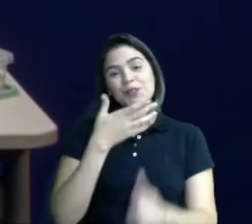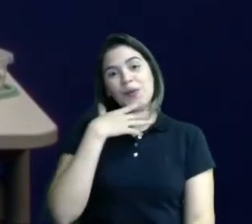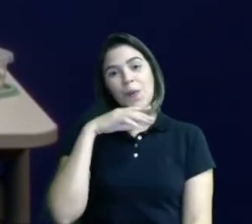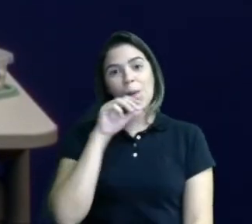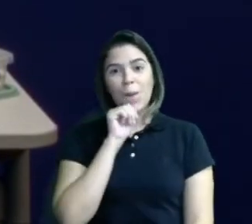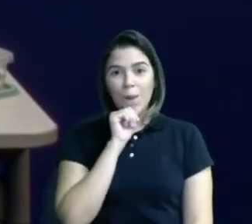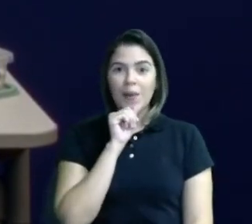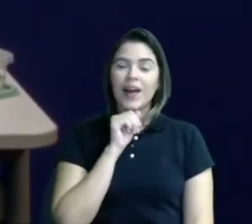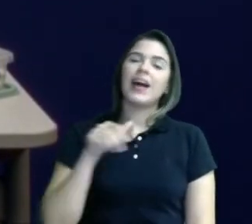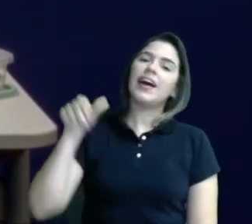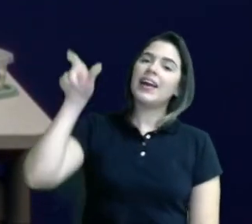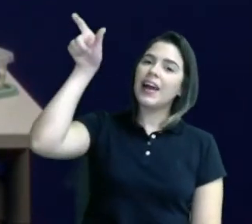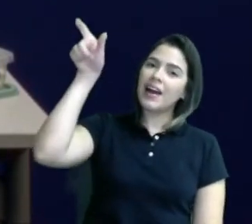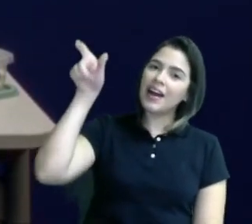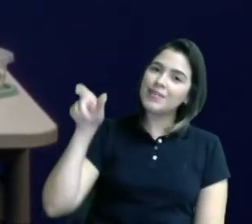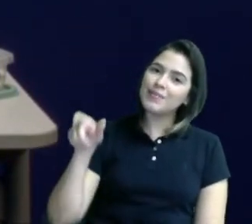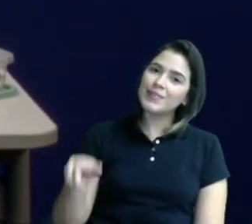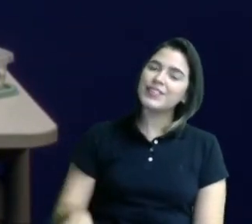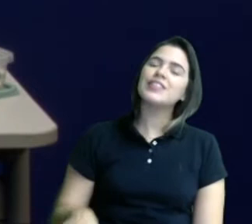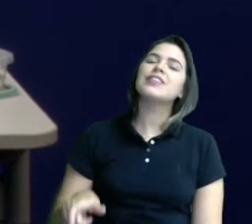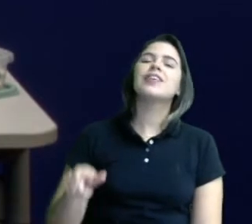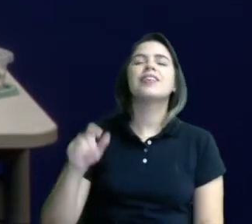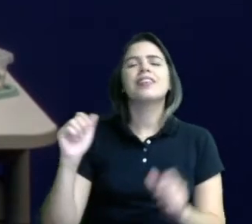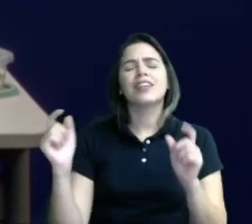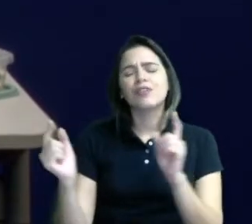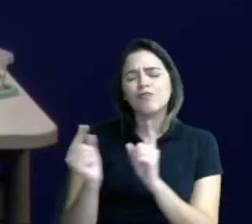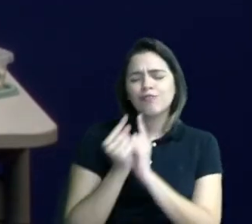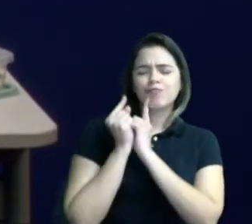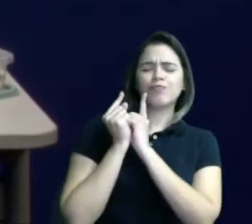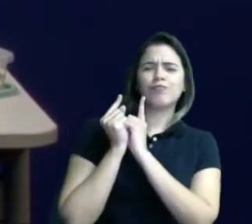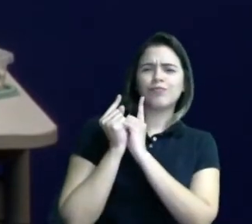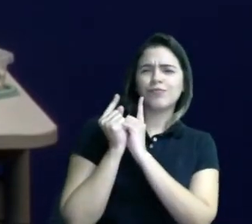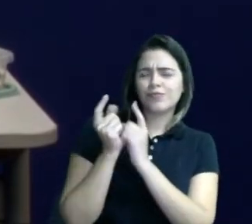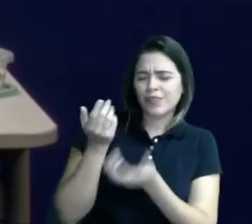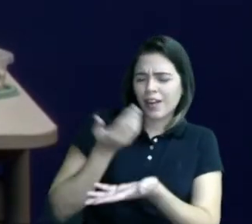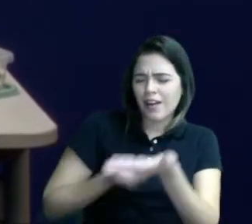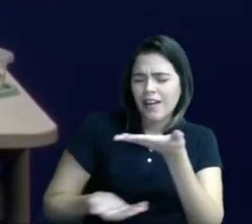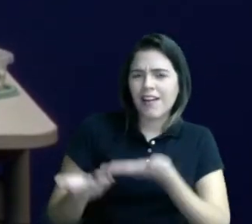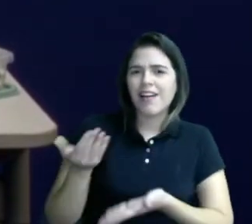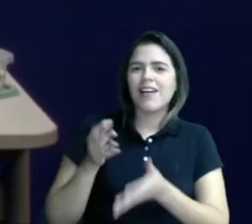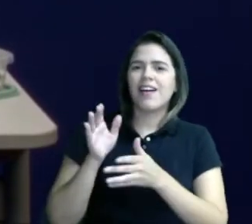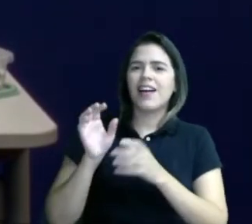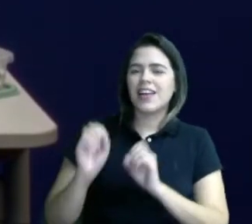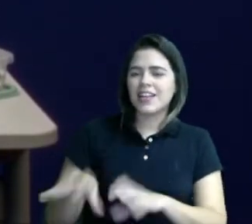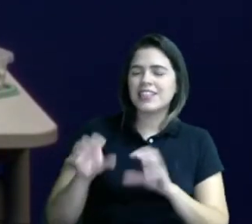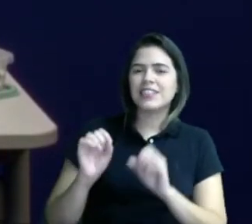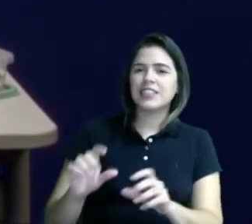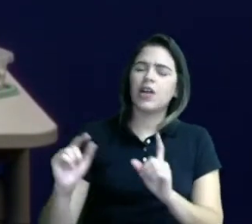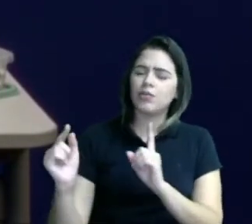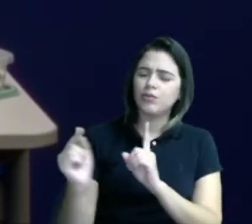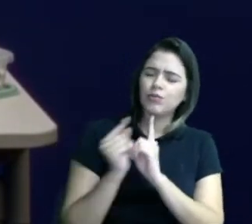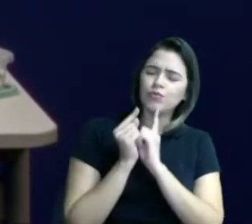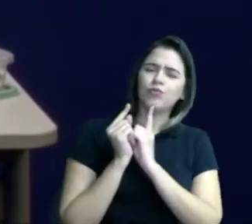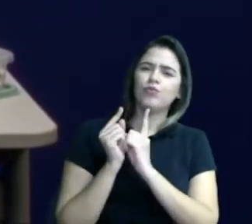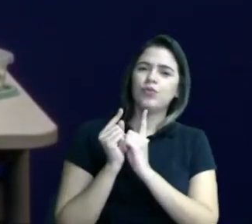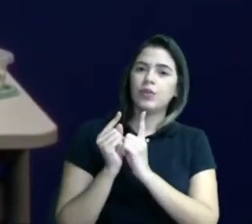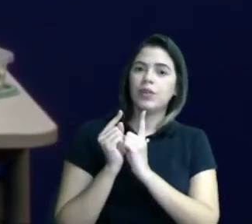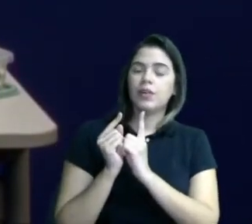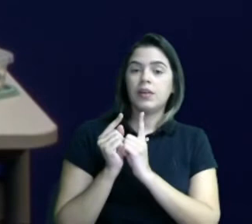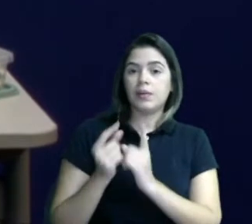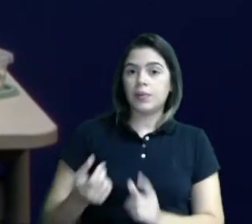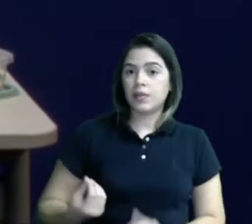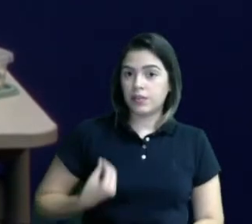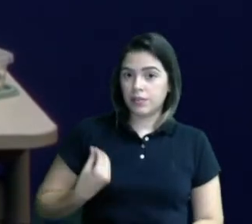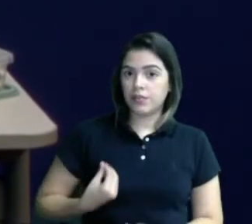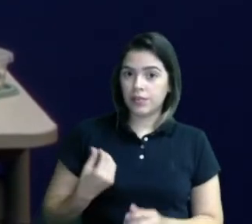Tá certo? Aquela pessoa que tá ali, lhe apoiando, lhe ensinando, que tá do seu lado. Mesmo que não more